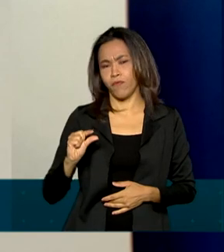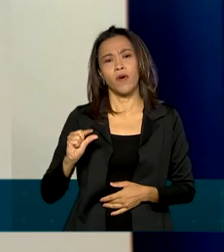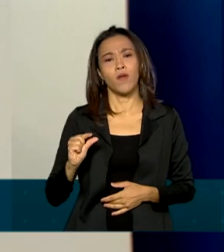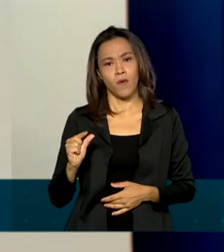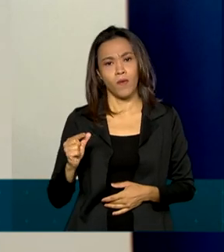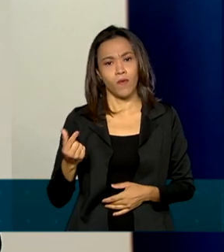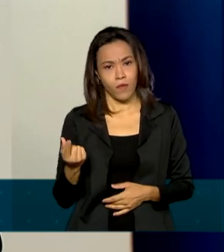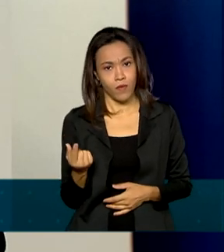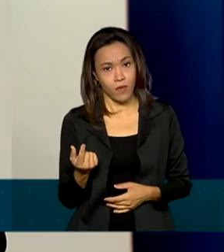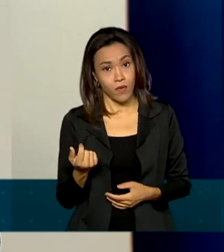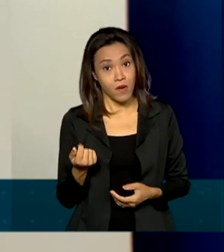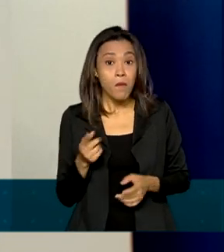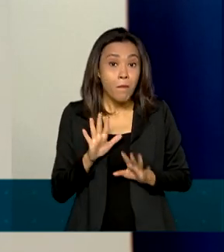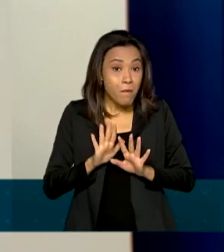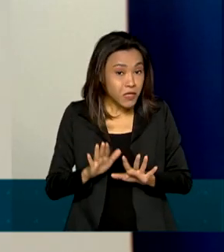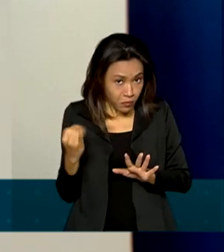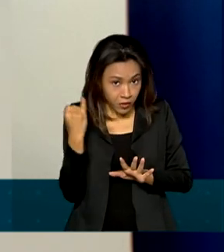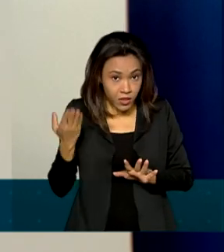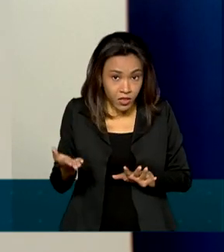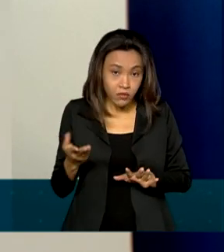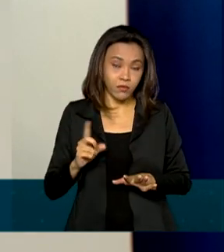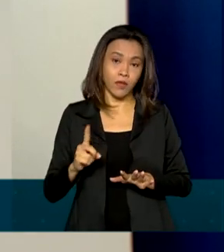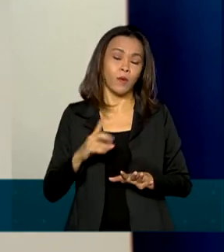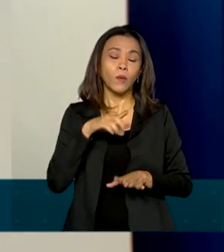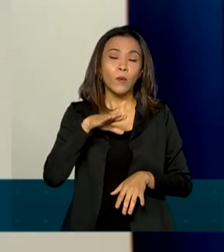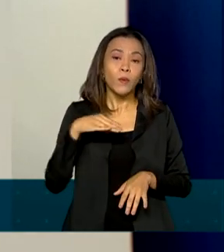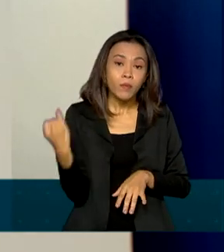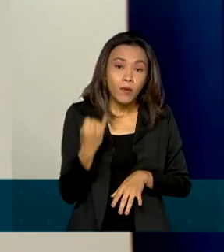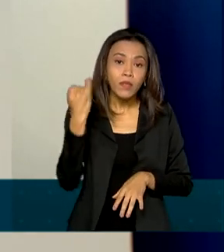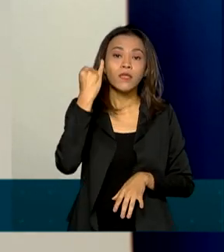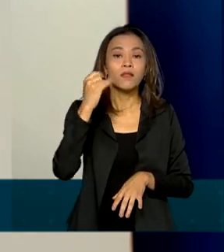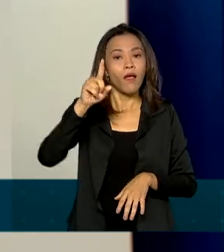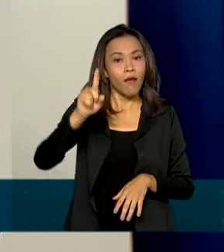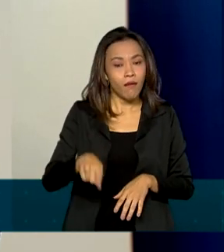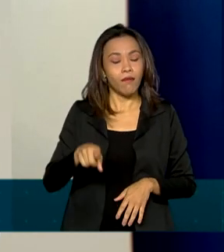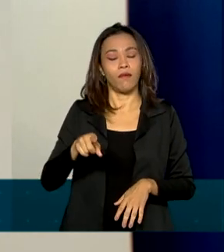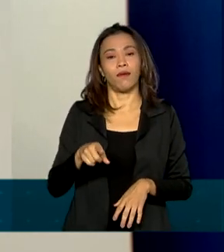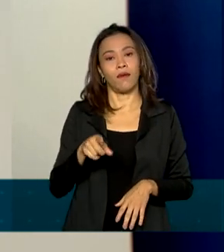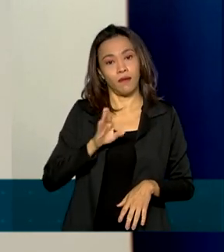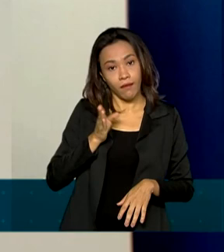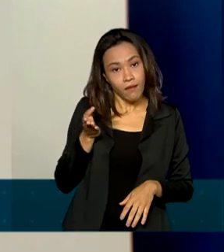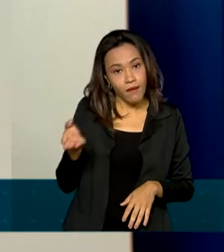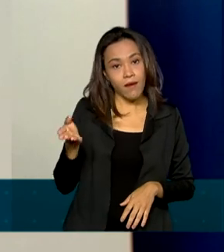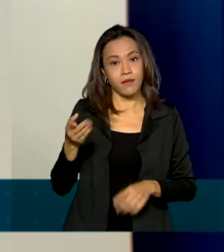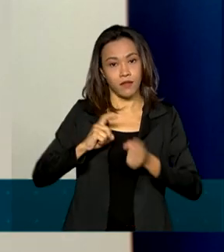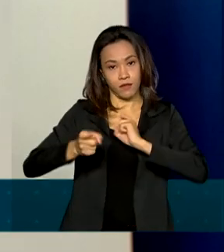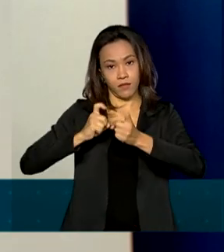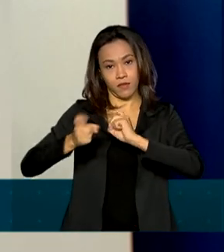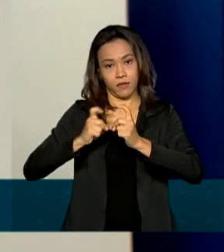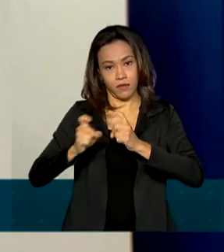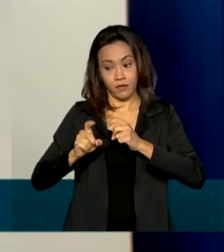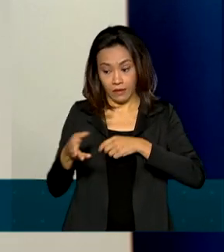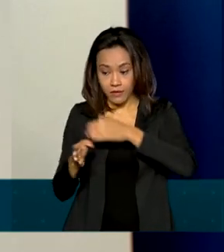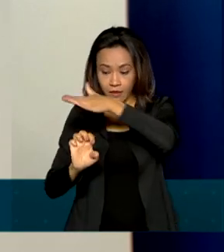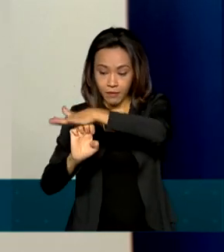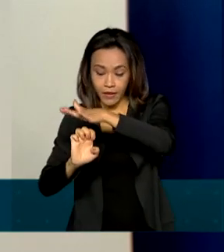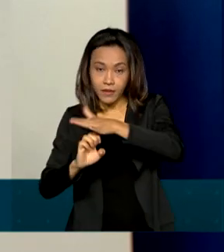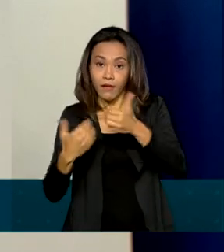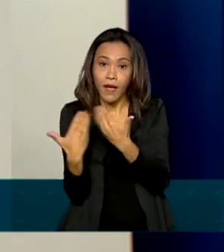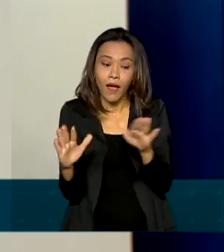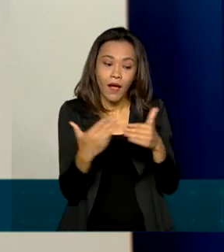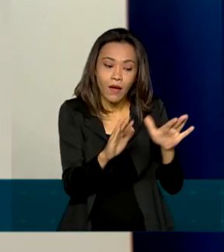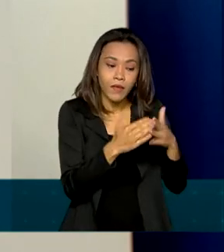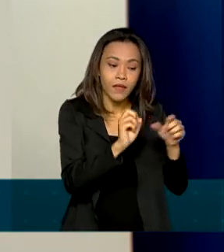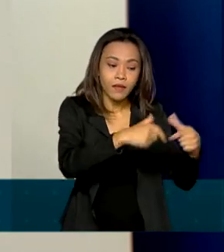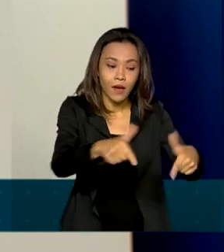mas o importante não é isso. O importante é que essa concessão vai gerar emprego e renda, as obras